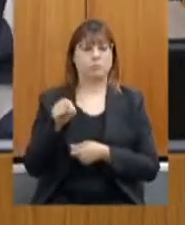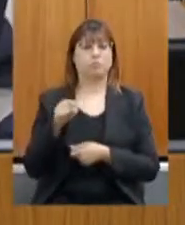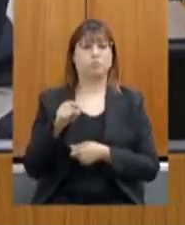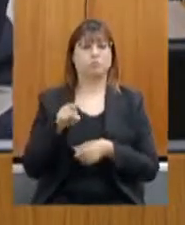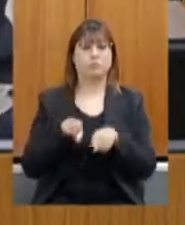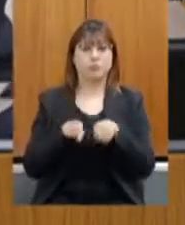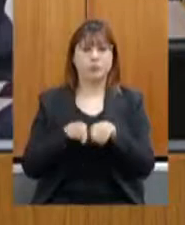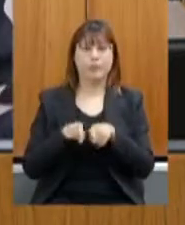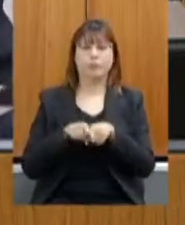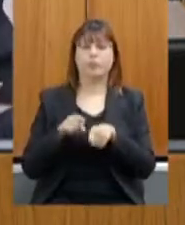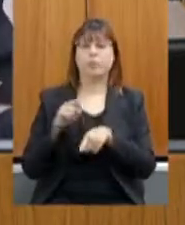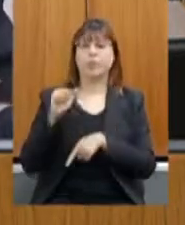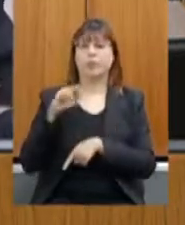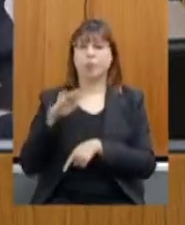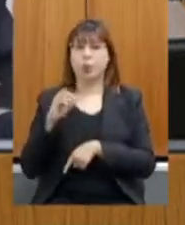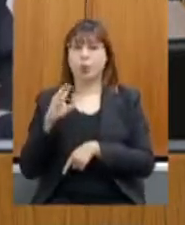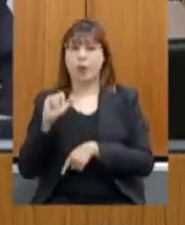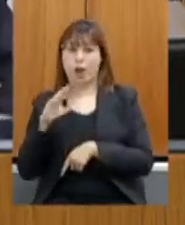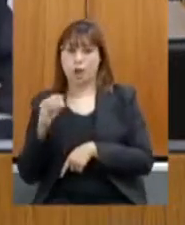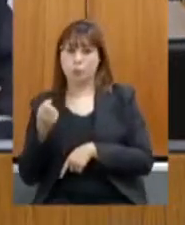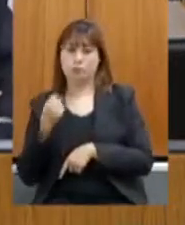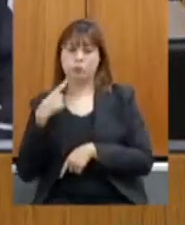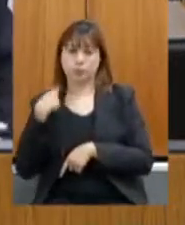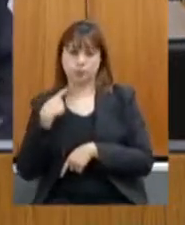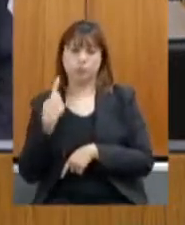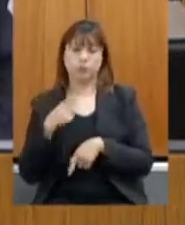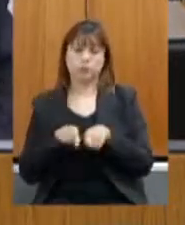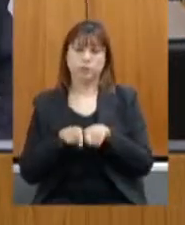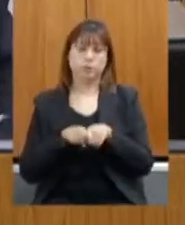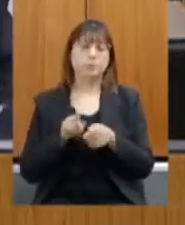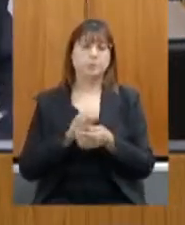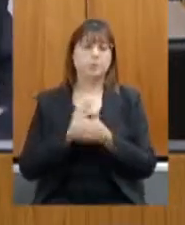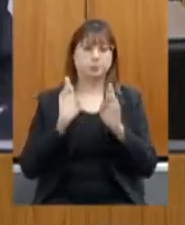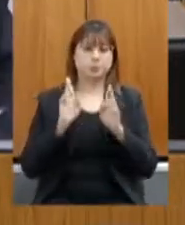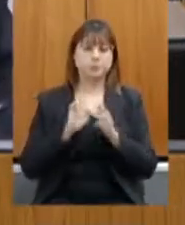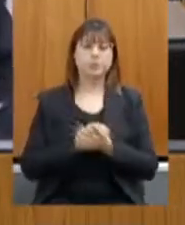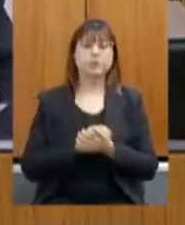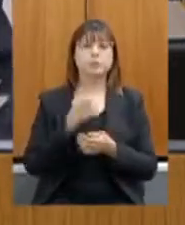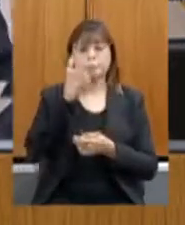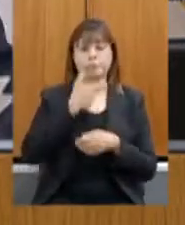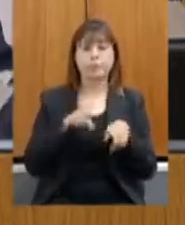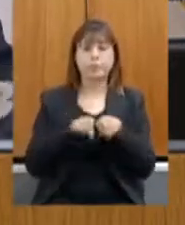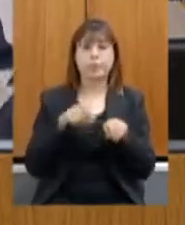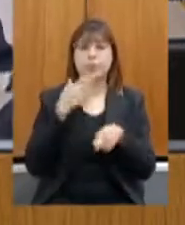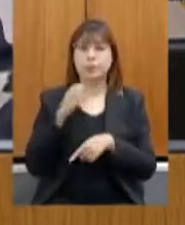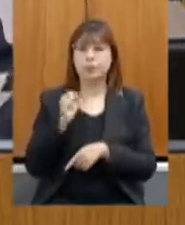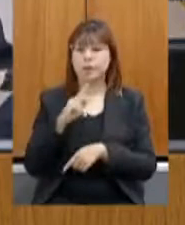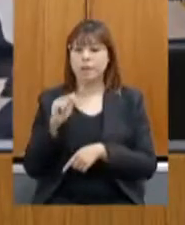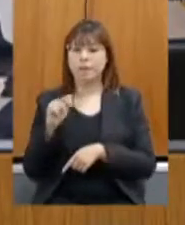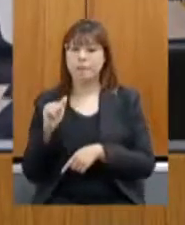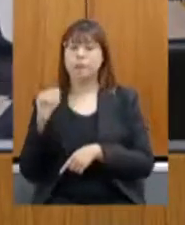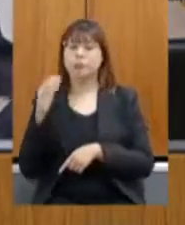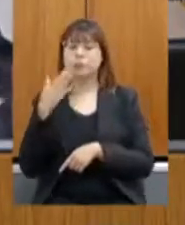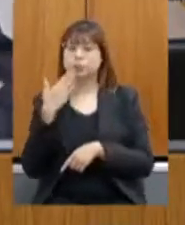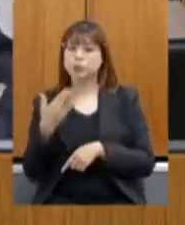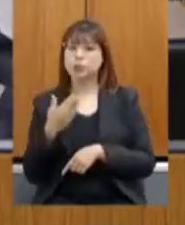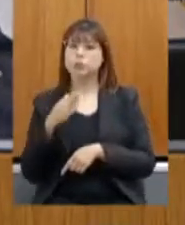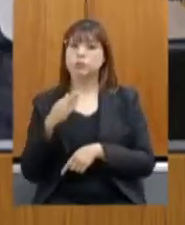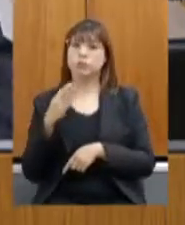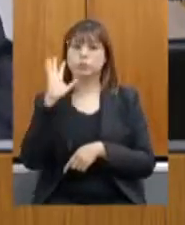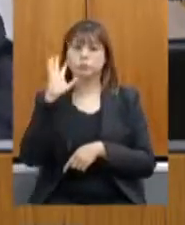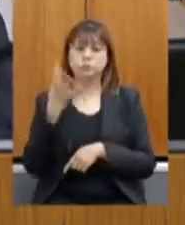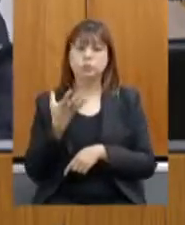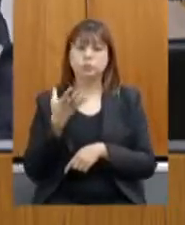do deputado Antônio Carlos Arantes requerimento de minha autoria requer seja encaminhado a SEAPA pedido de providências para que na